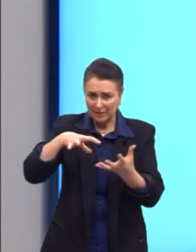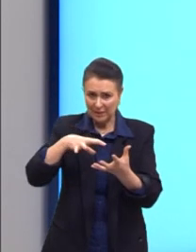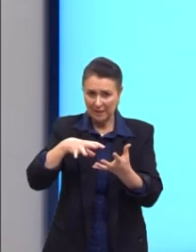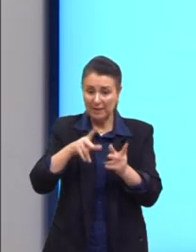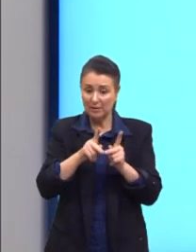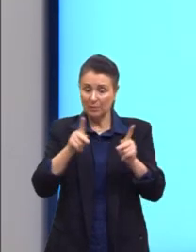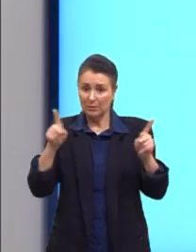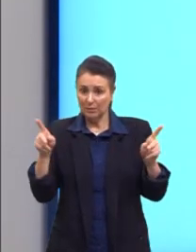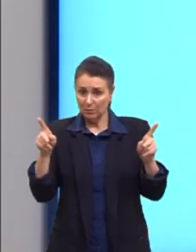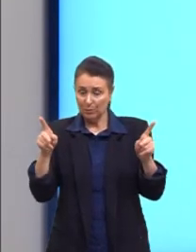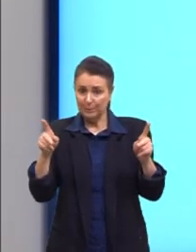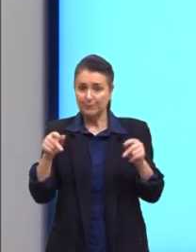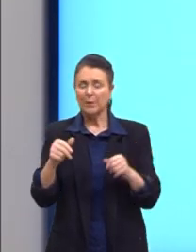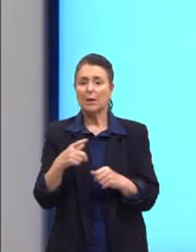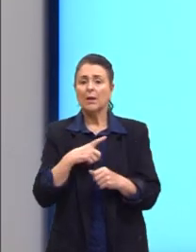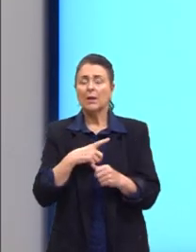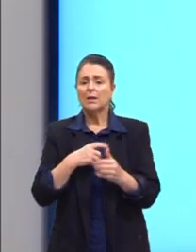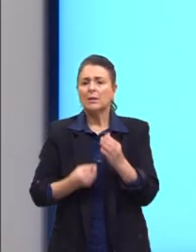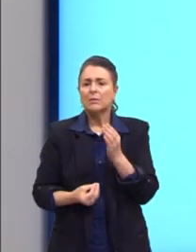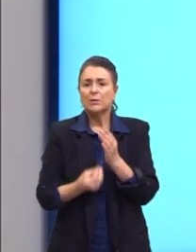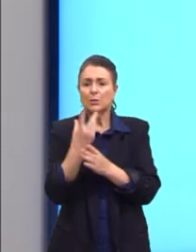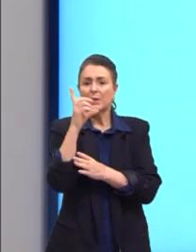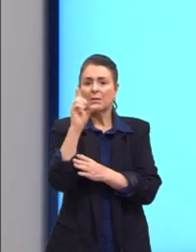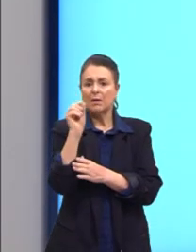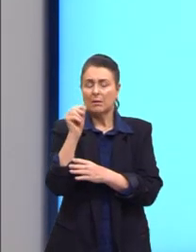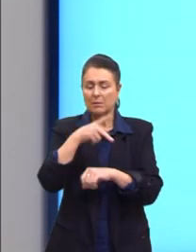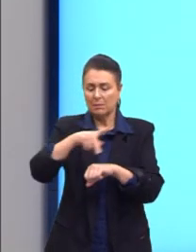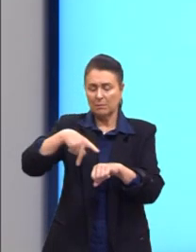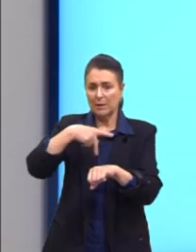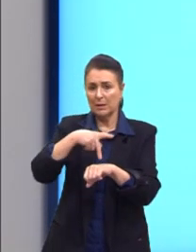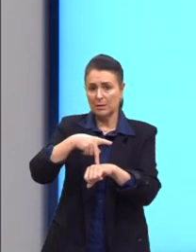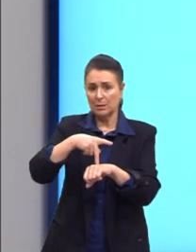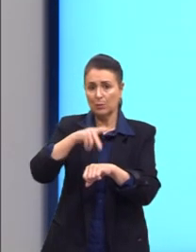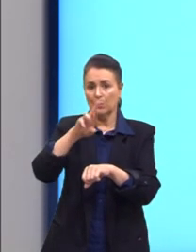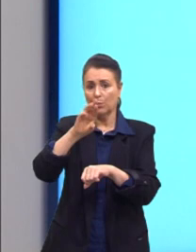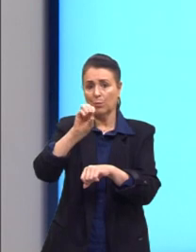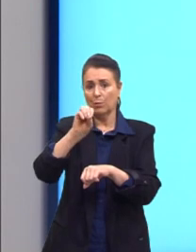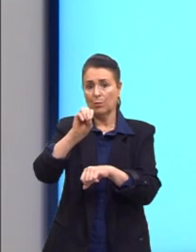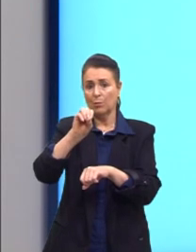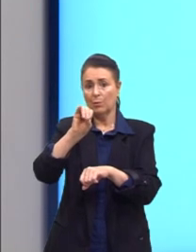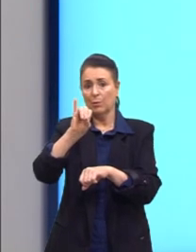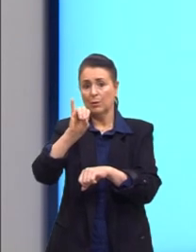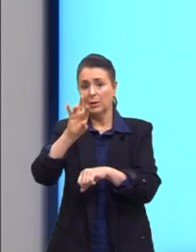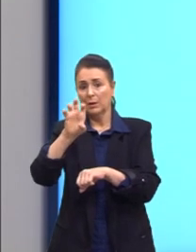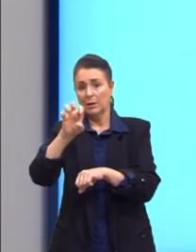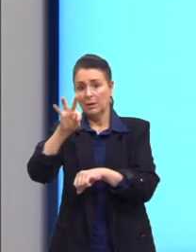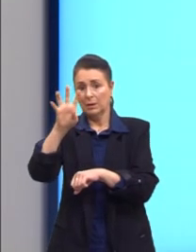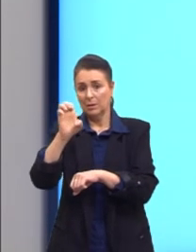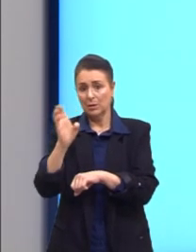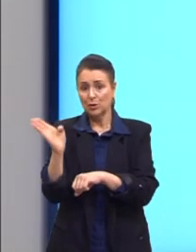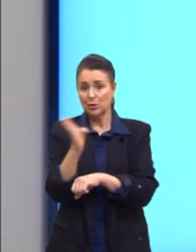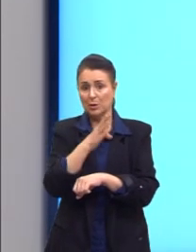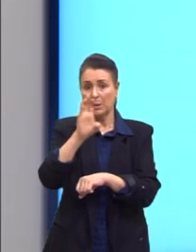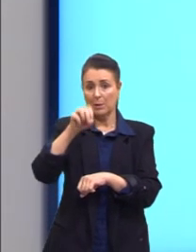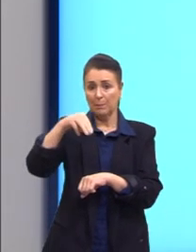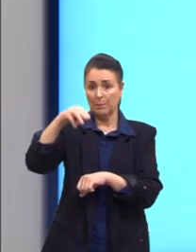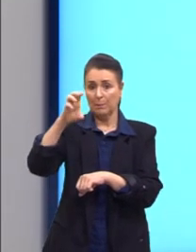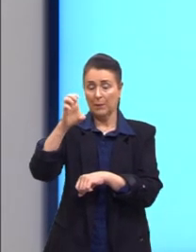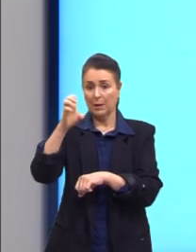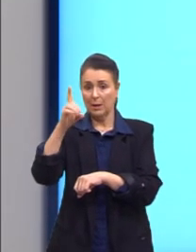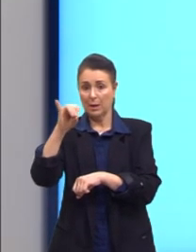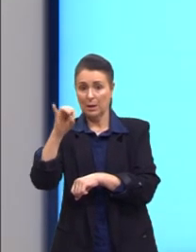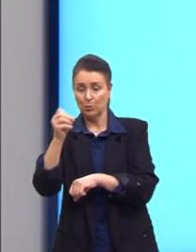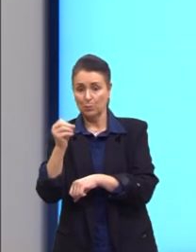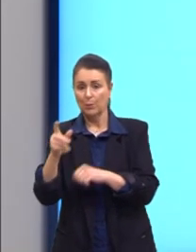que eclodiram em dez países do Oriente Médio, na região, principalmente norte da África. O primeiro país que nós